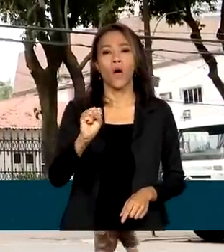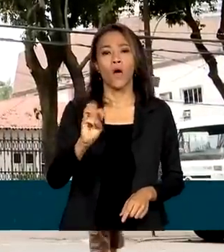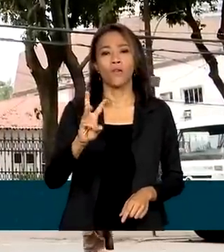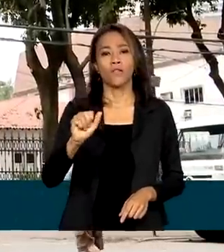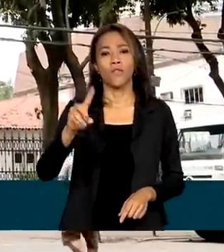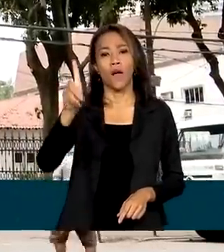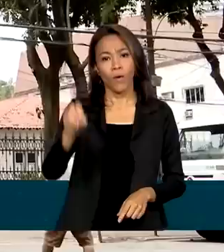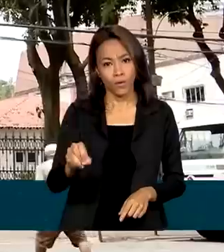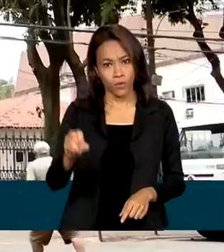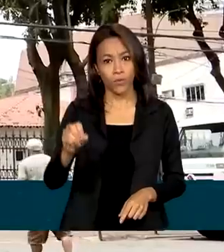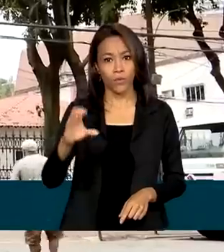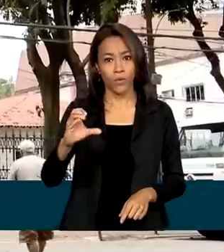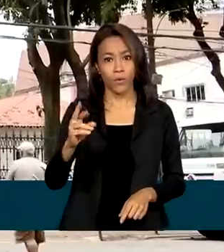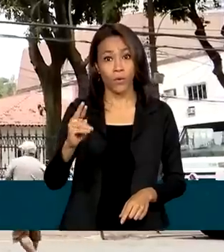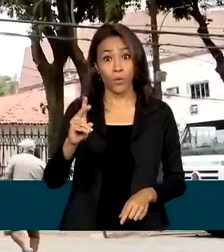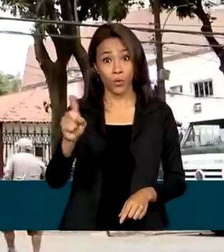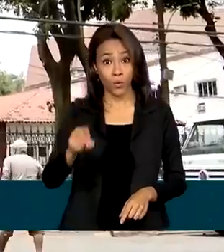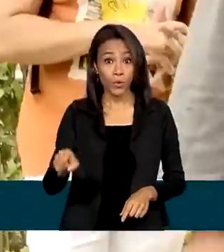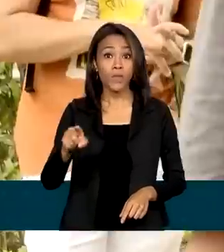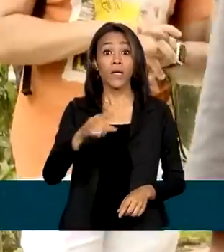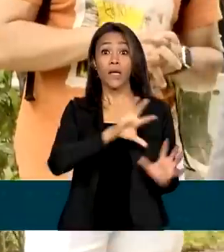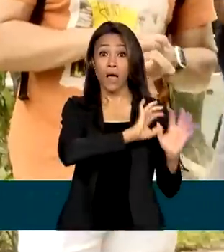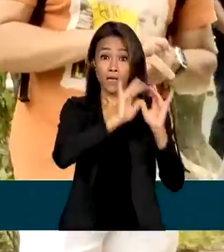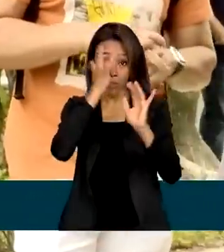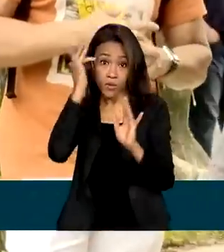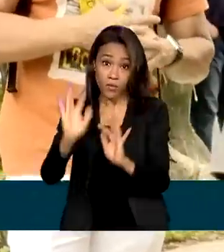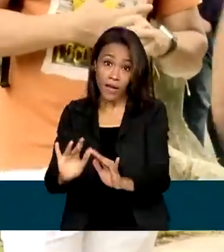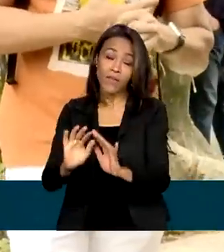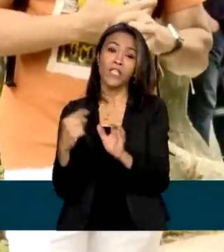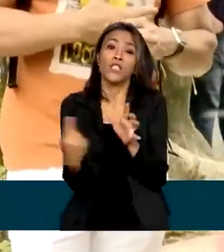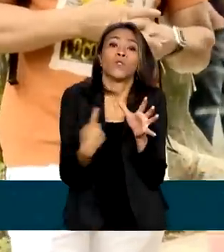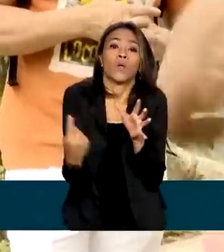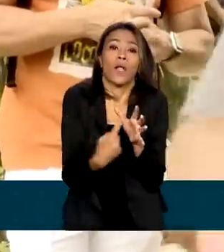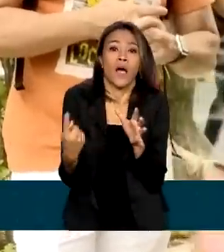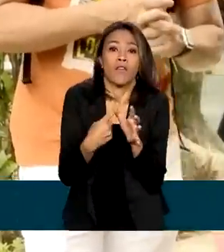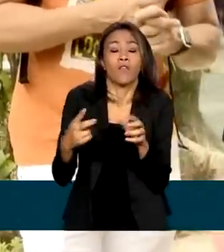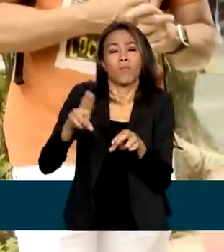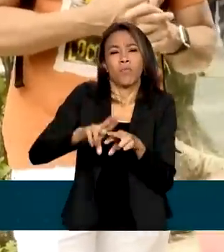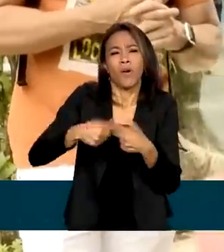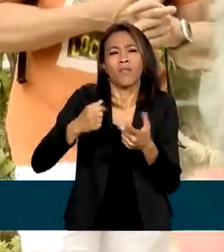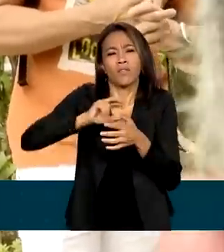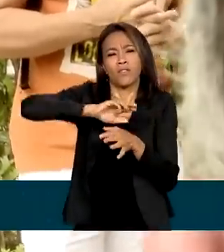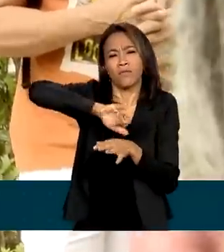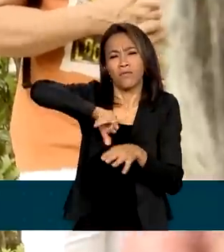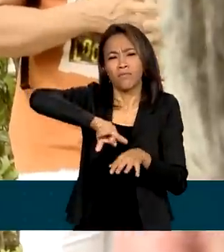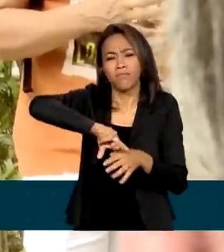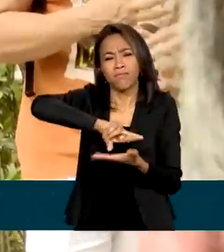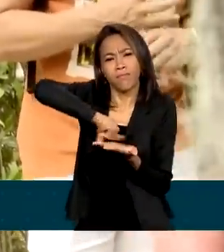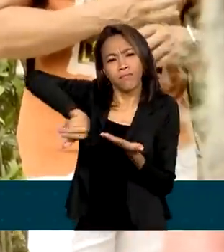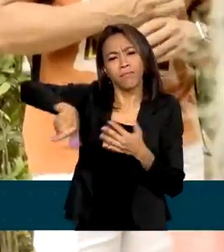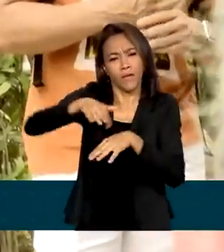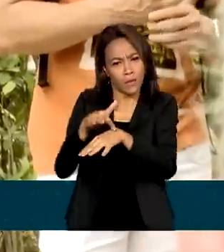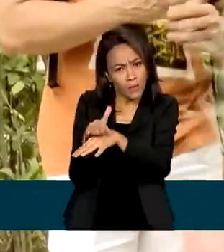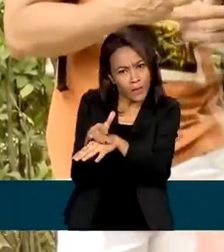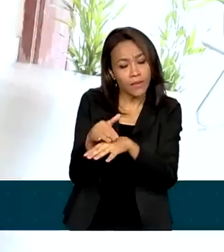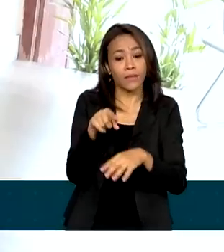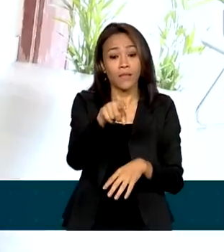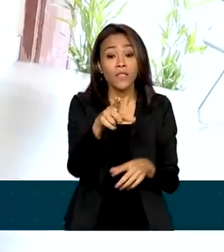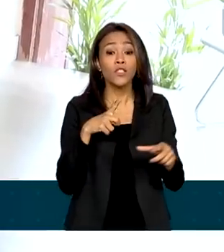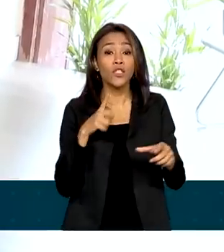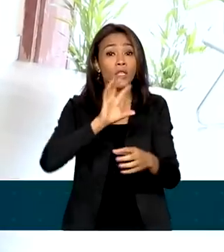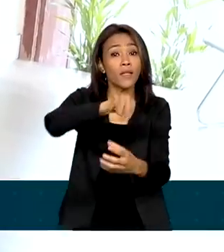infecciosas, como peste bubônica, cólera e febre amarela. E nos últimos anos, abrigava um setor